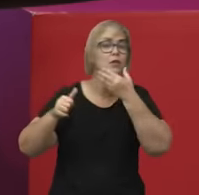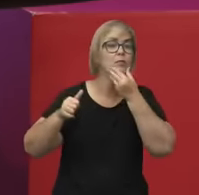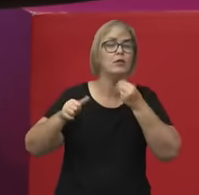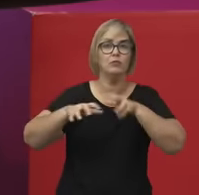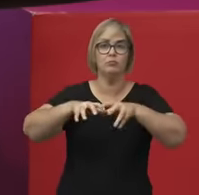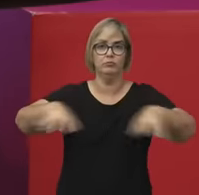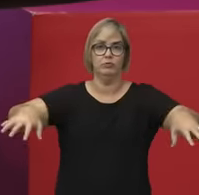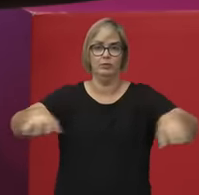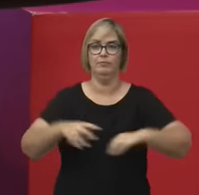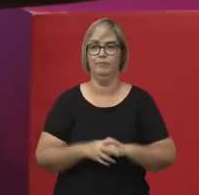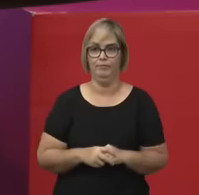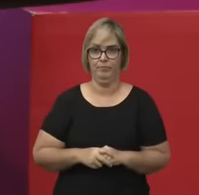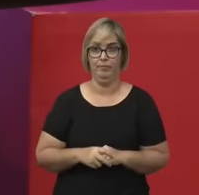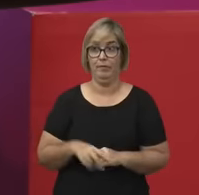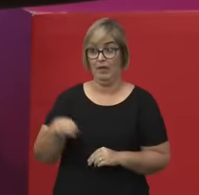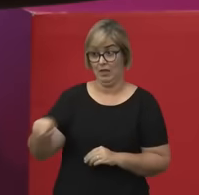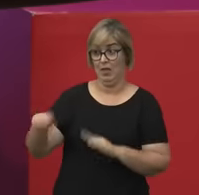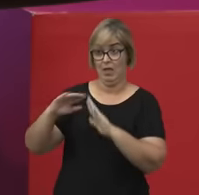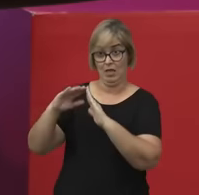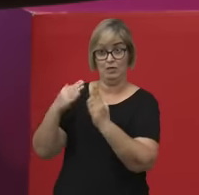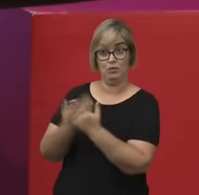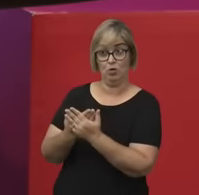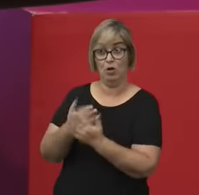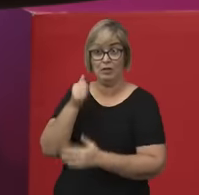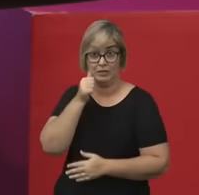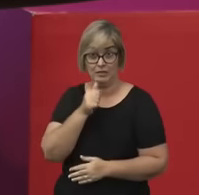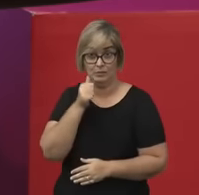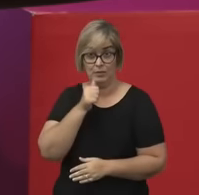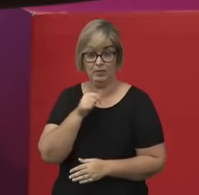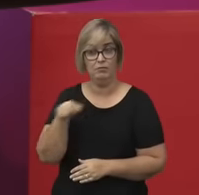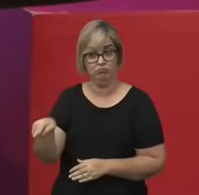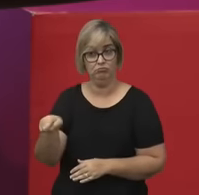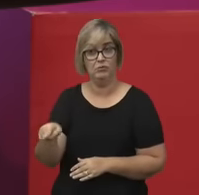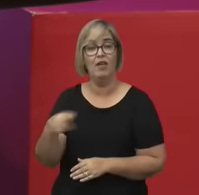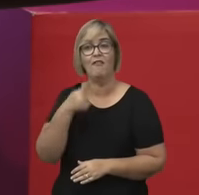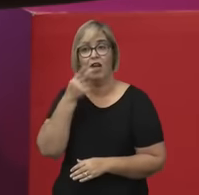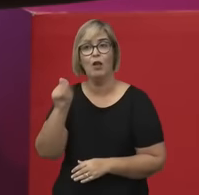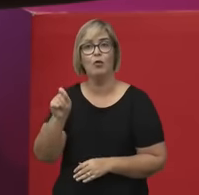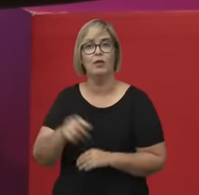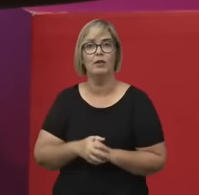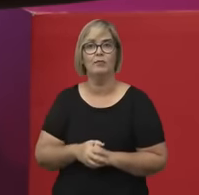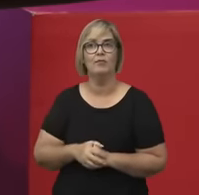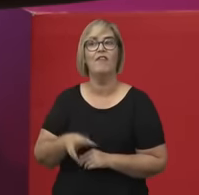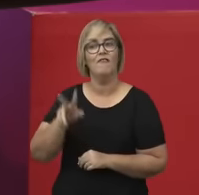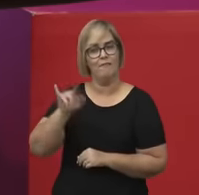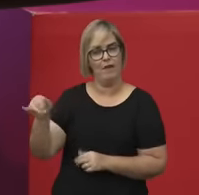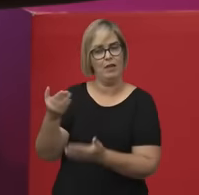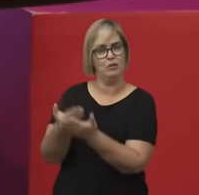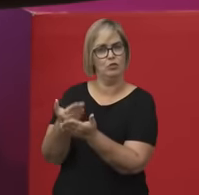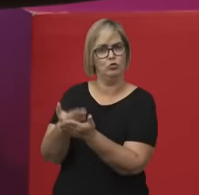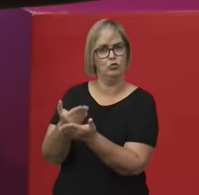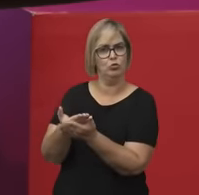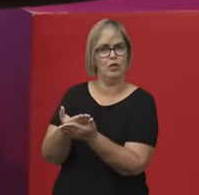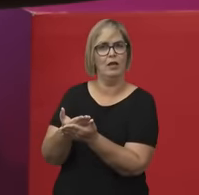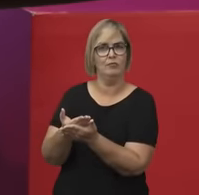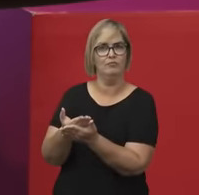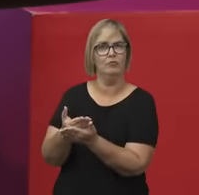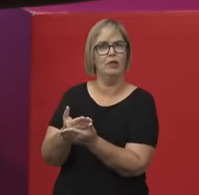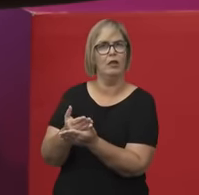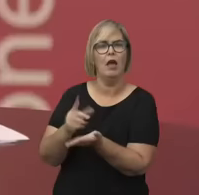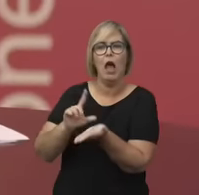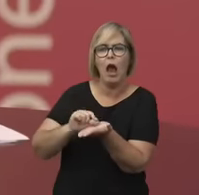as meninas, diz nessa obra, vão estudar tudo, artigo 12º